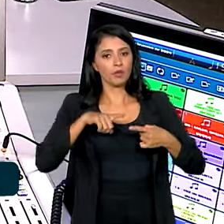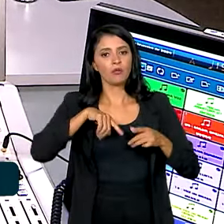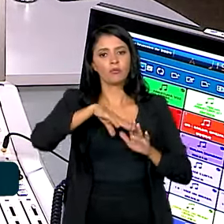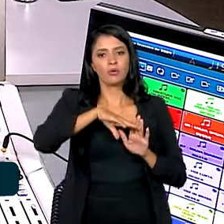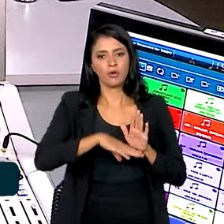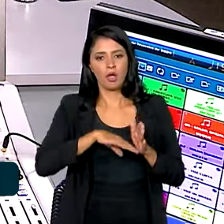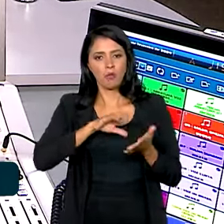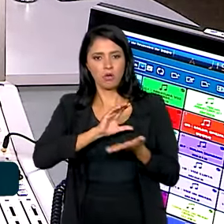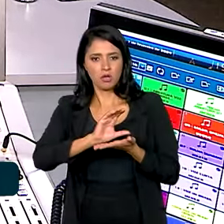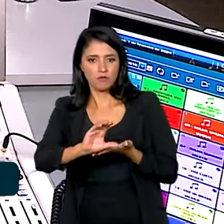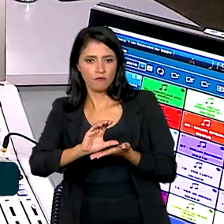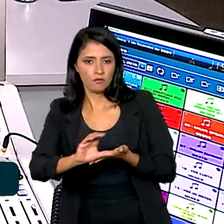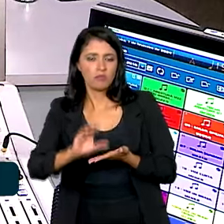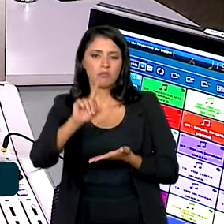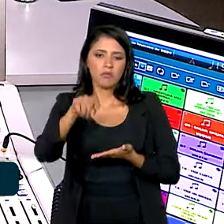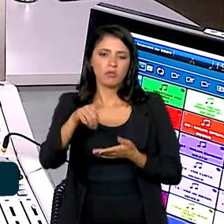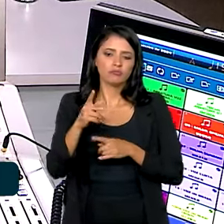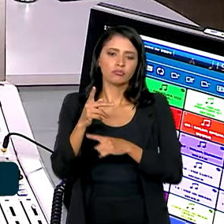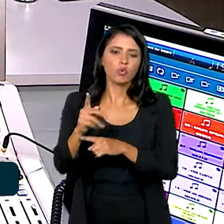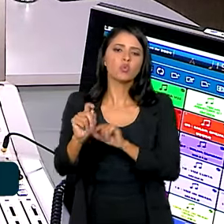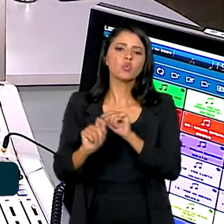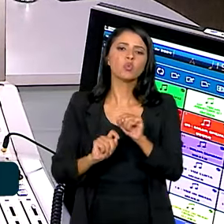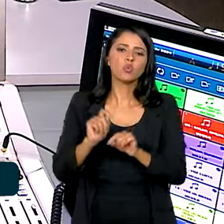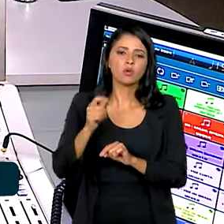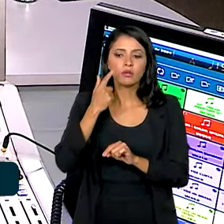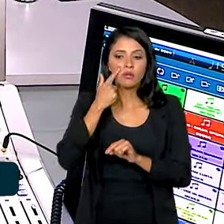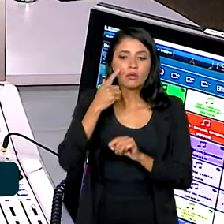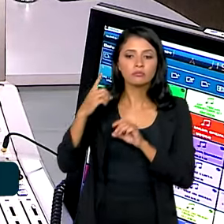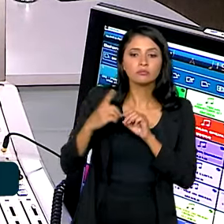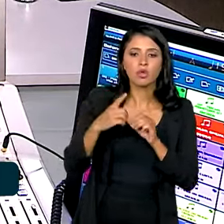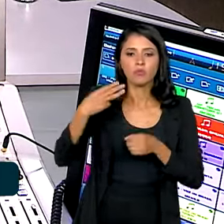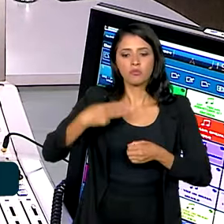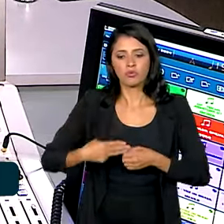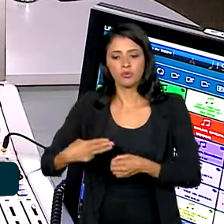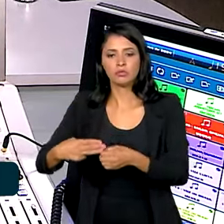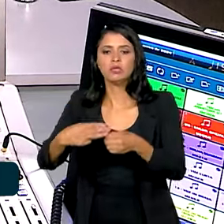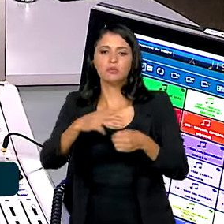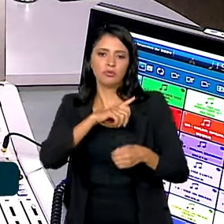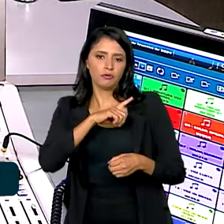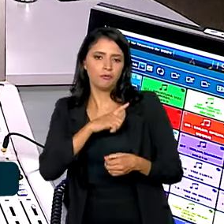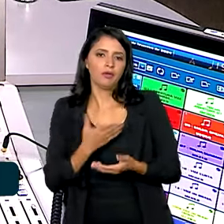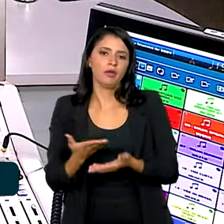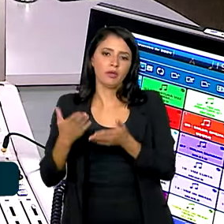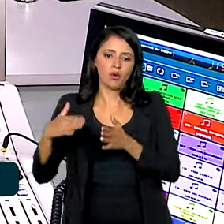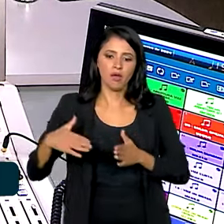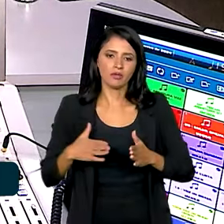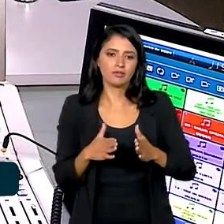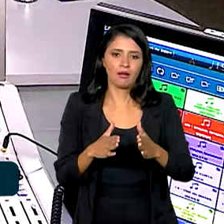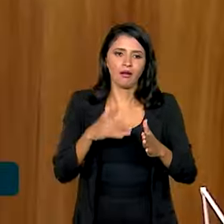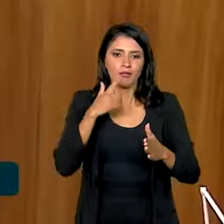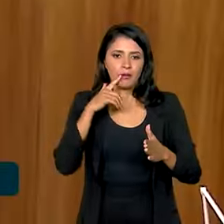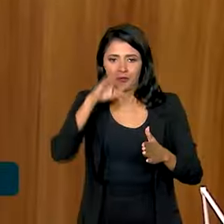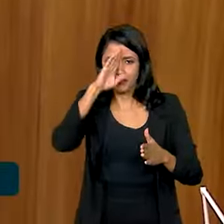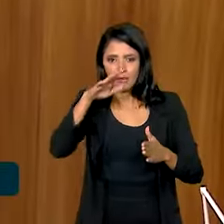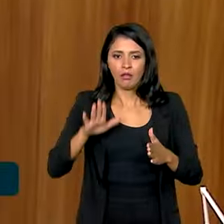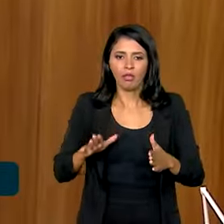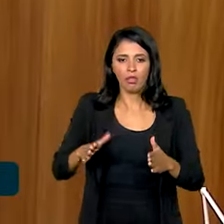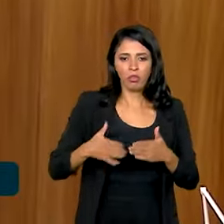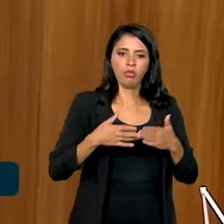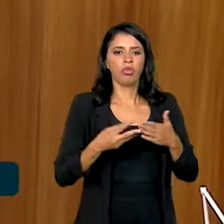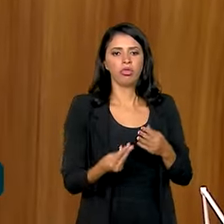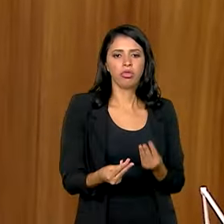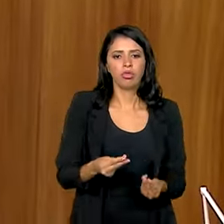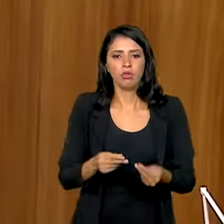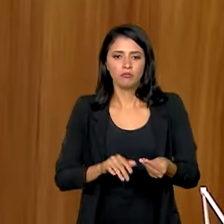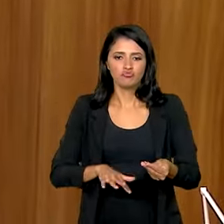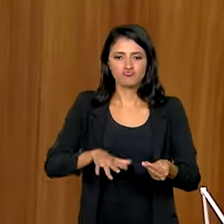investimentos que procurou, na medida do possível, atender os municípios que tiveram, por exemplo, as suas estradas vicinais deterioradas por